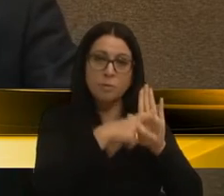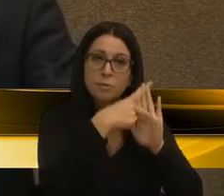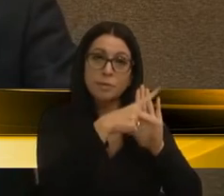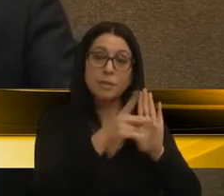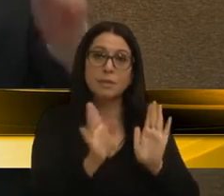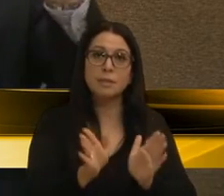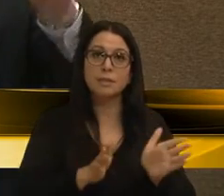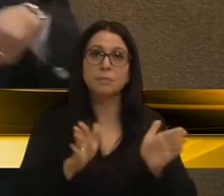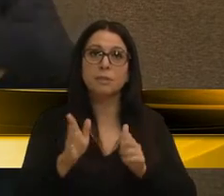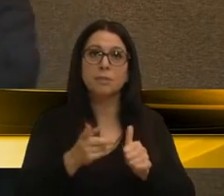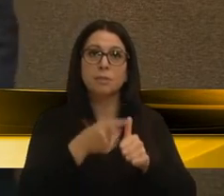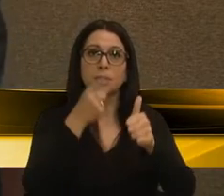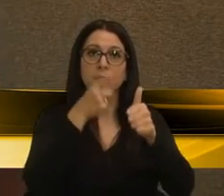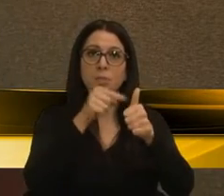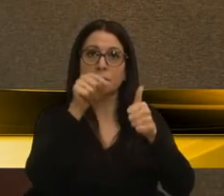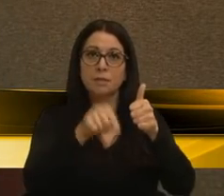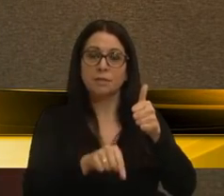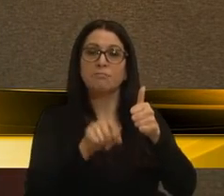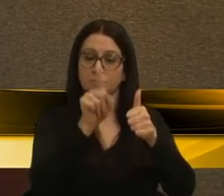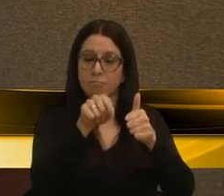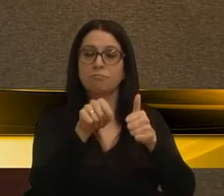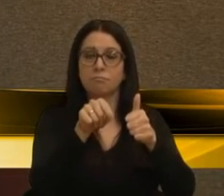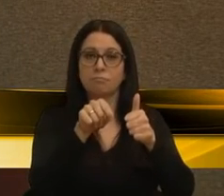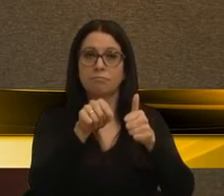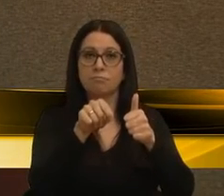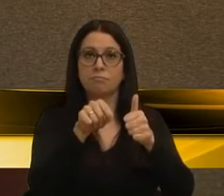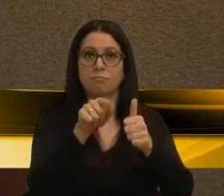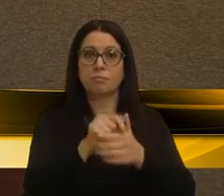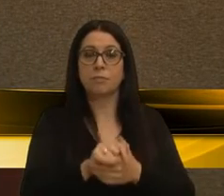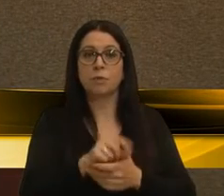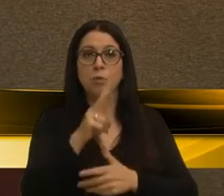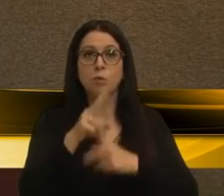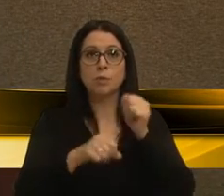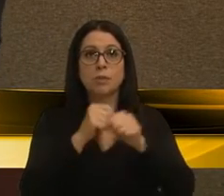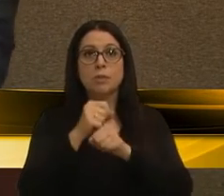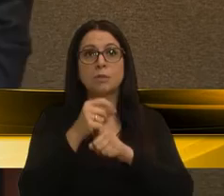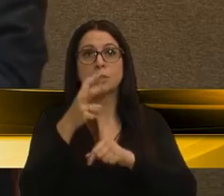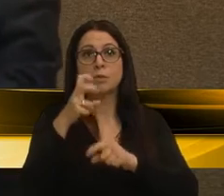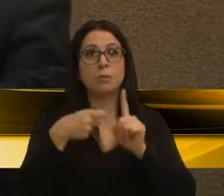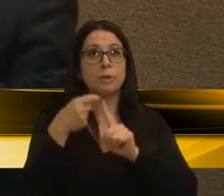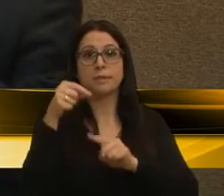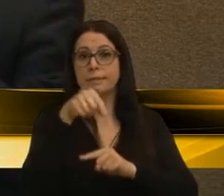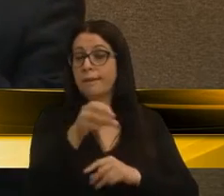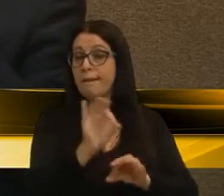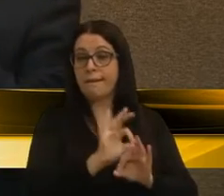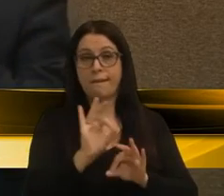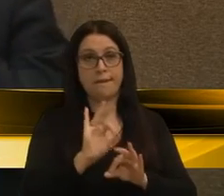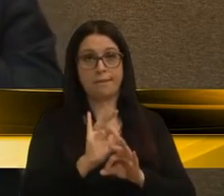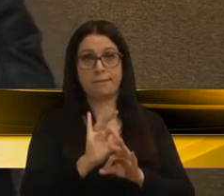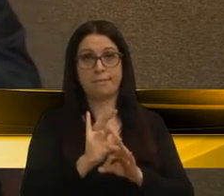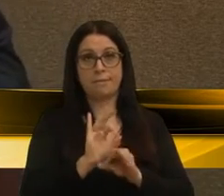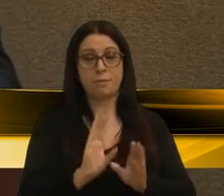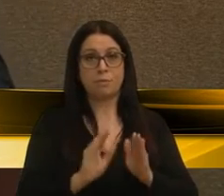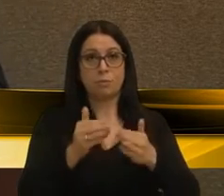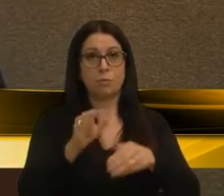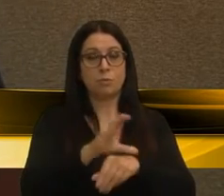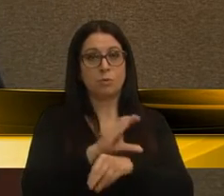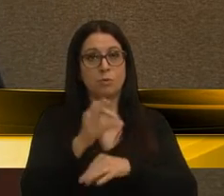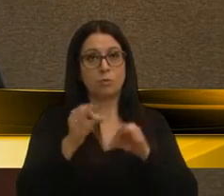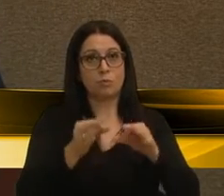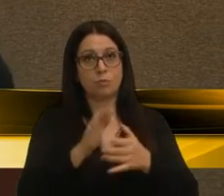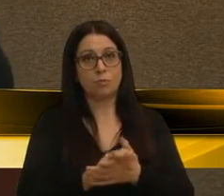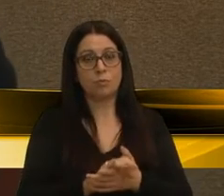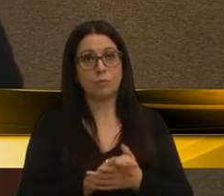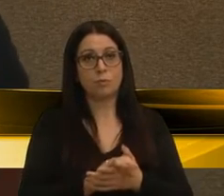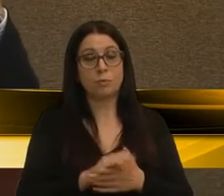acessibilidade, o primeiro item era justamente este. Dois anos e cinco meses e não veio nada. Na nossa Comissão de Constituição e Justiça,